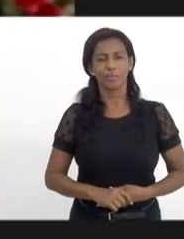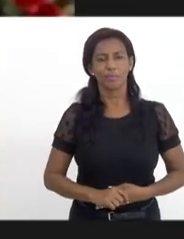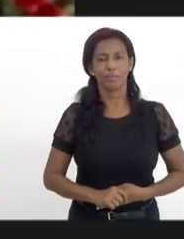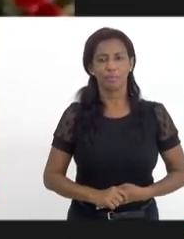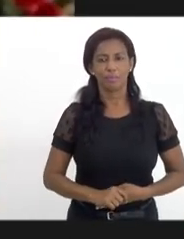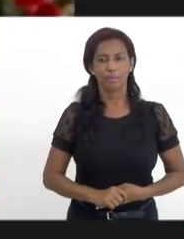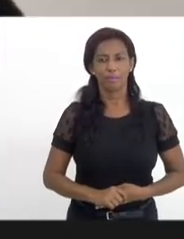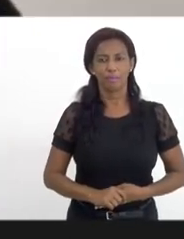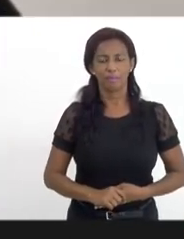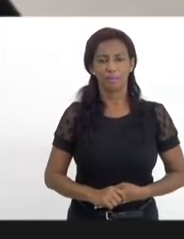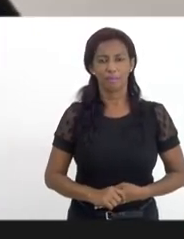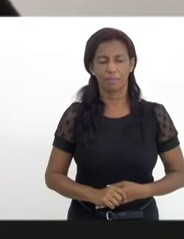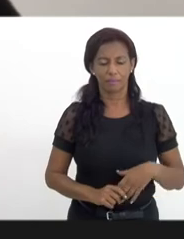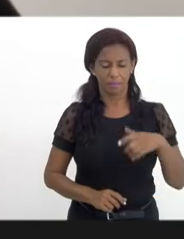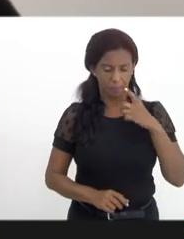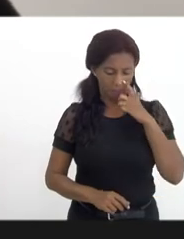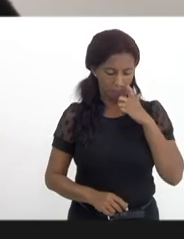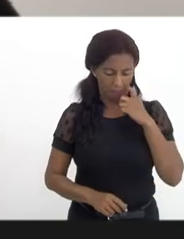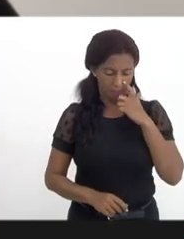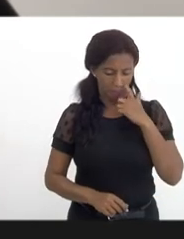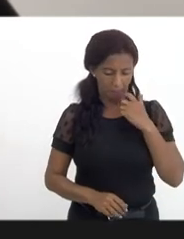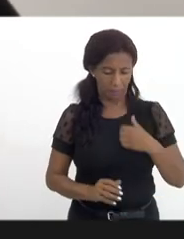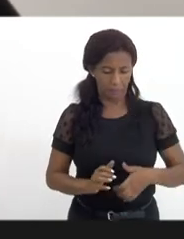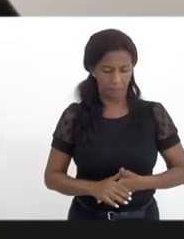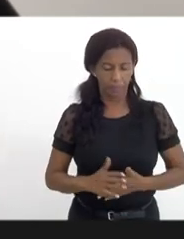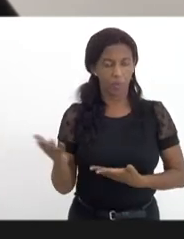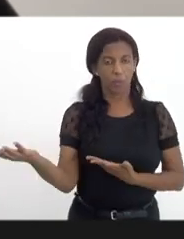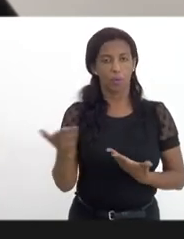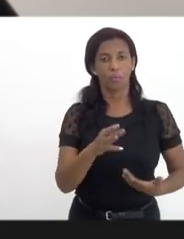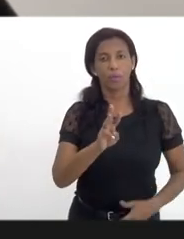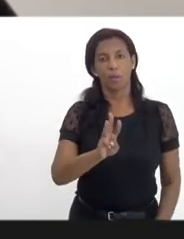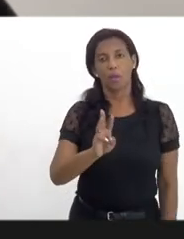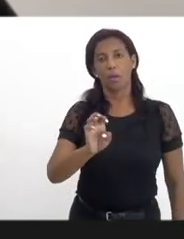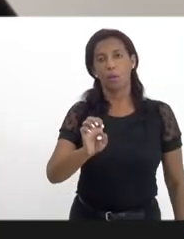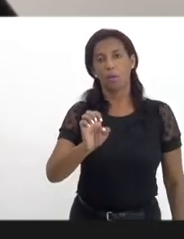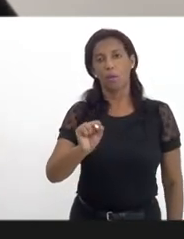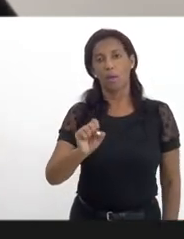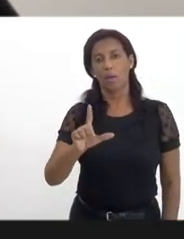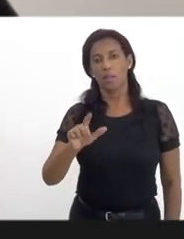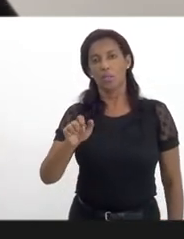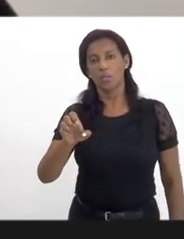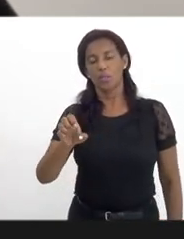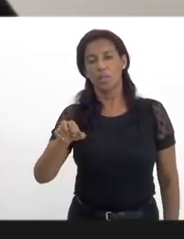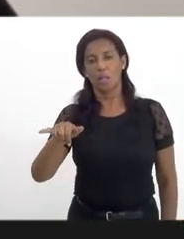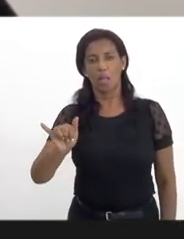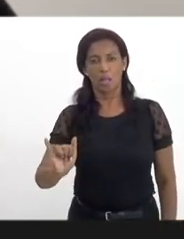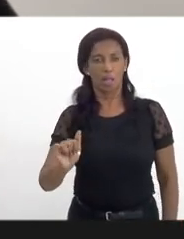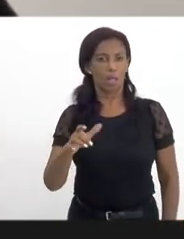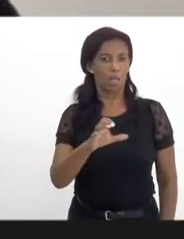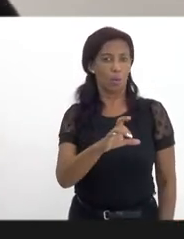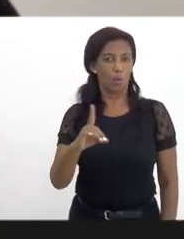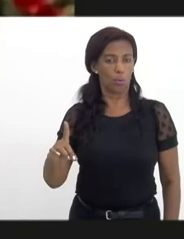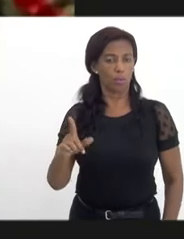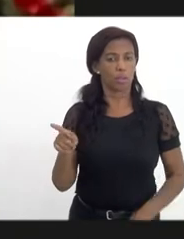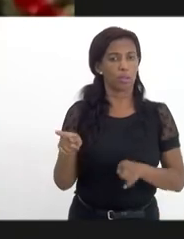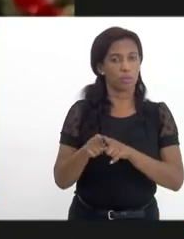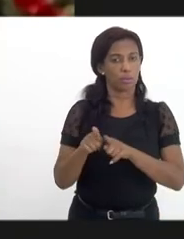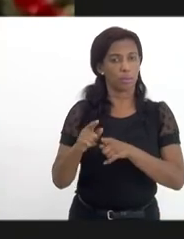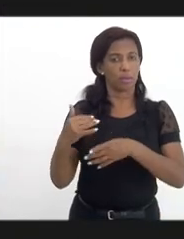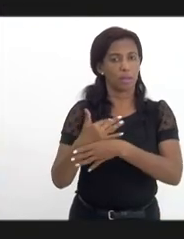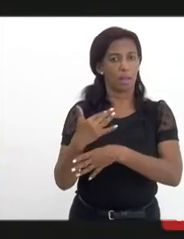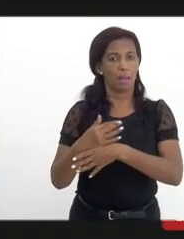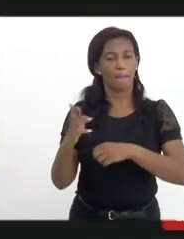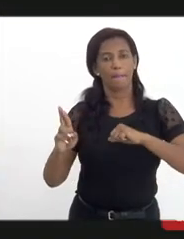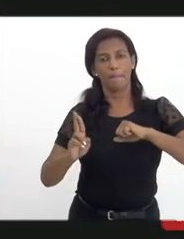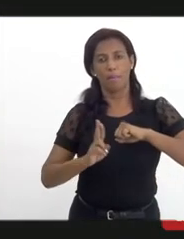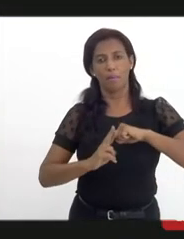Quero passar a palavra para o Sr. Wesley Paulo Peixoto, ele é coordenador da abordagem social da cidade de